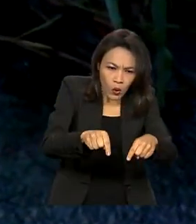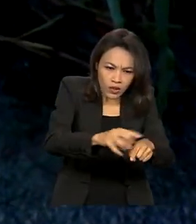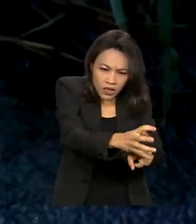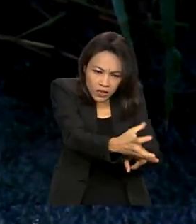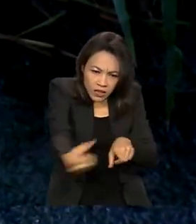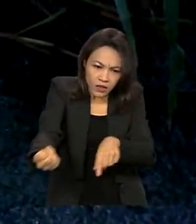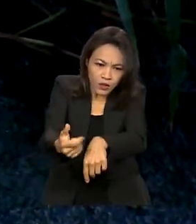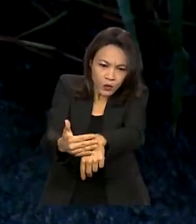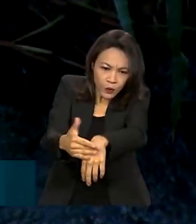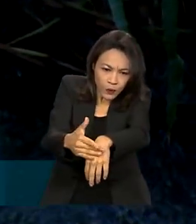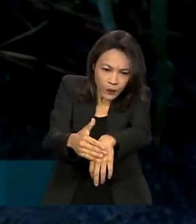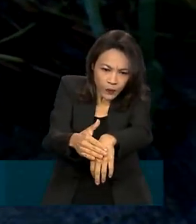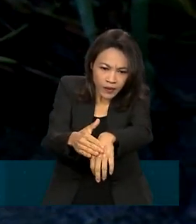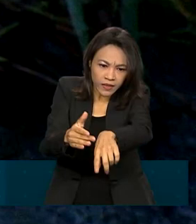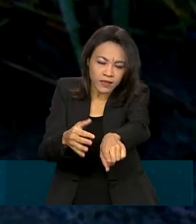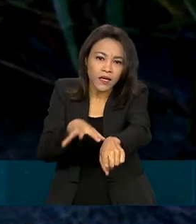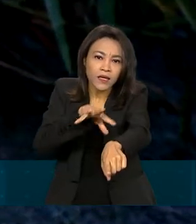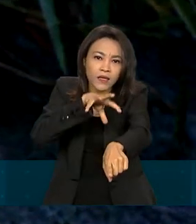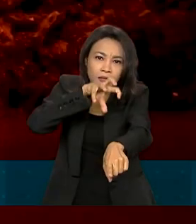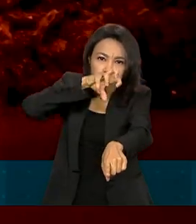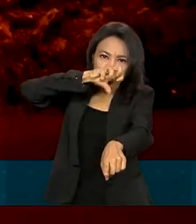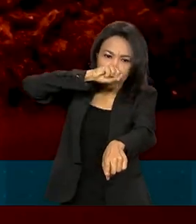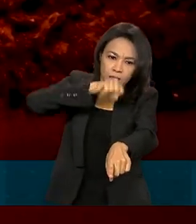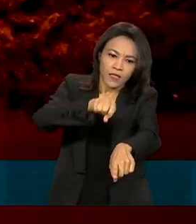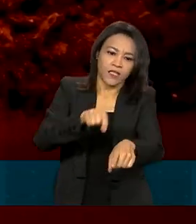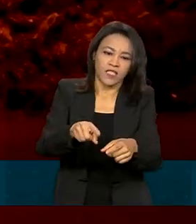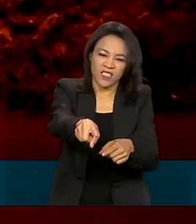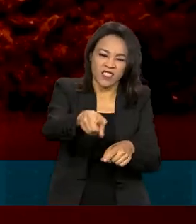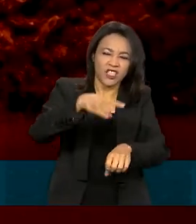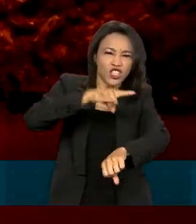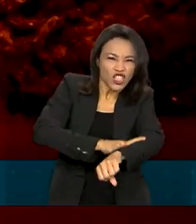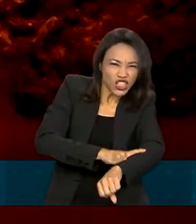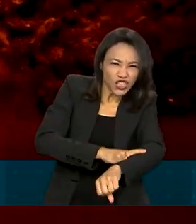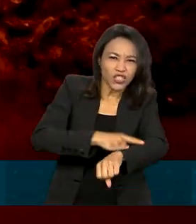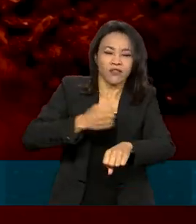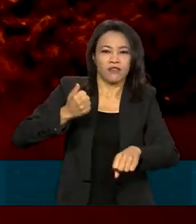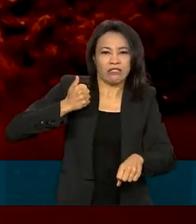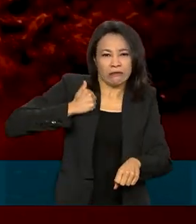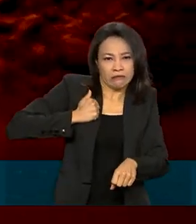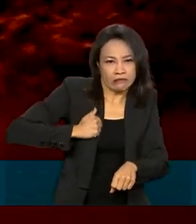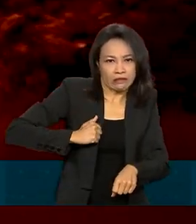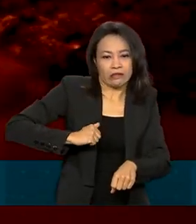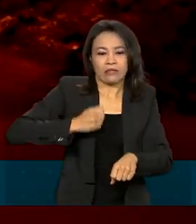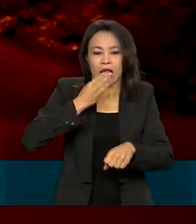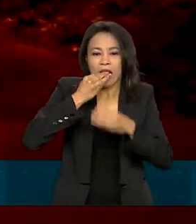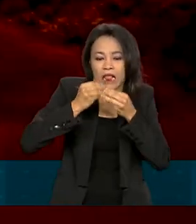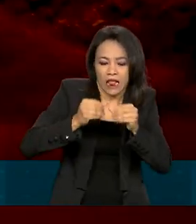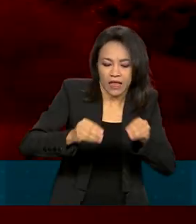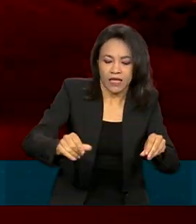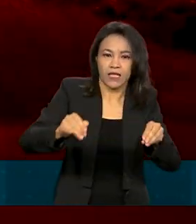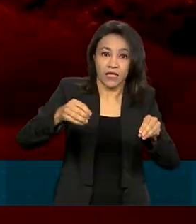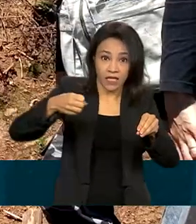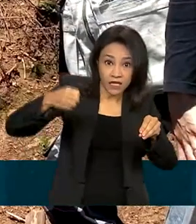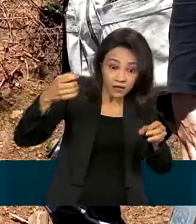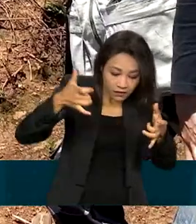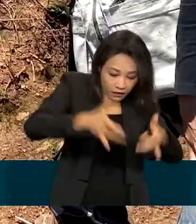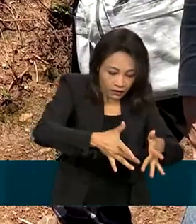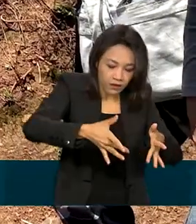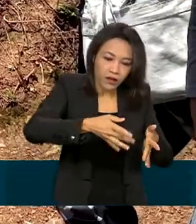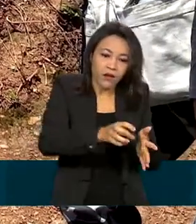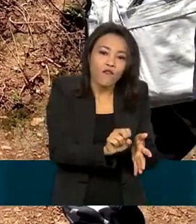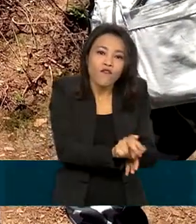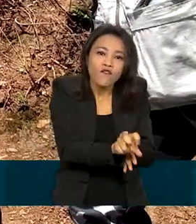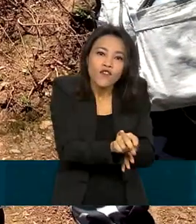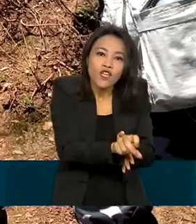ranta virose é respirar poeira com resquícios de urina, fezes e saliva de roedores infectados por esse vírus. A